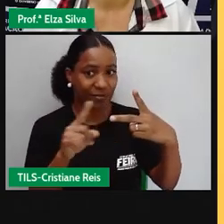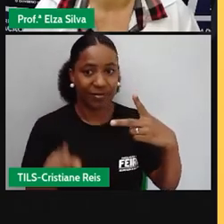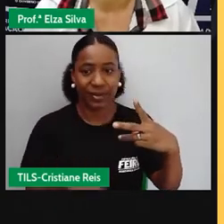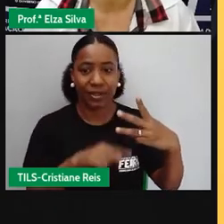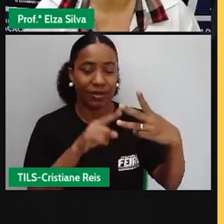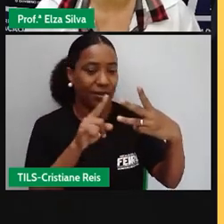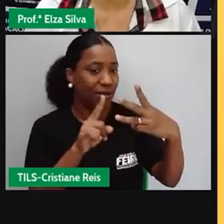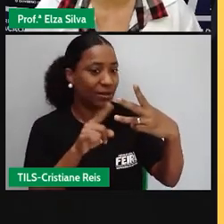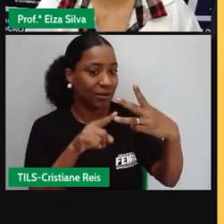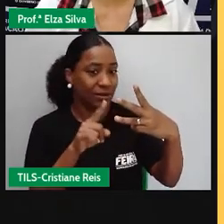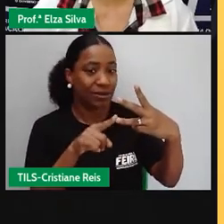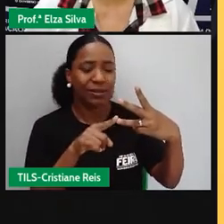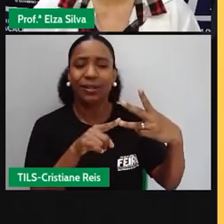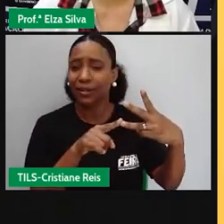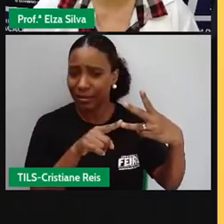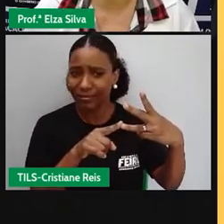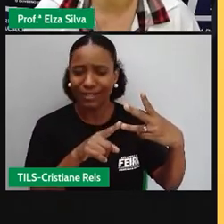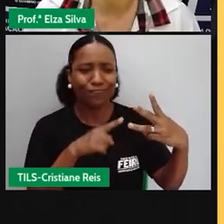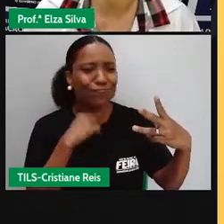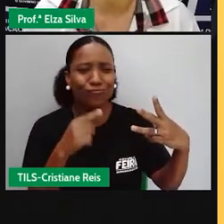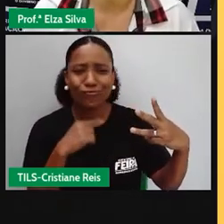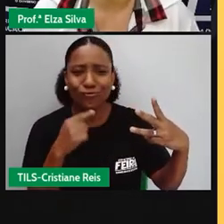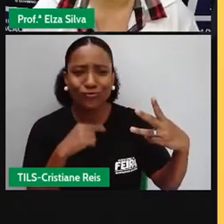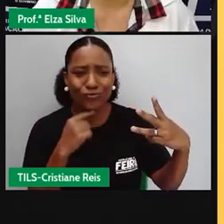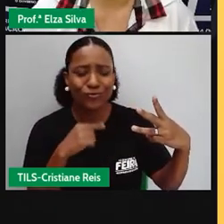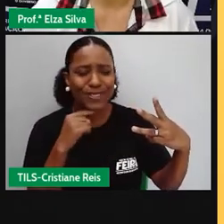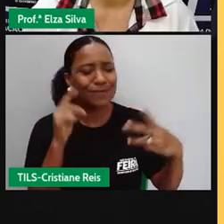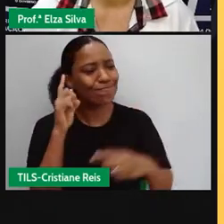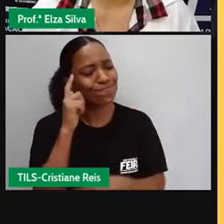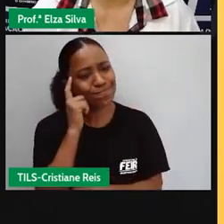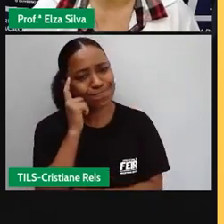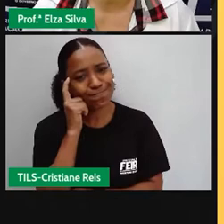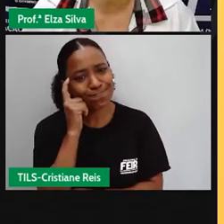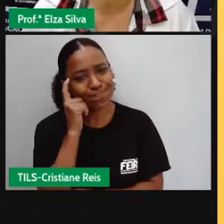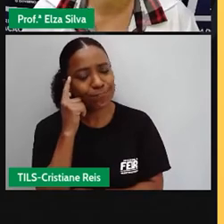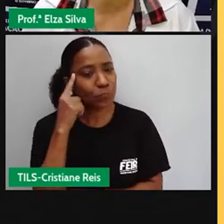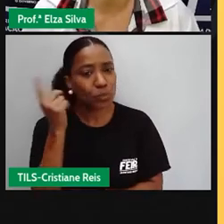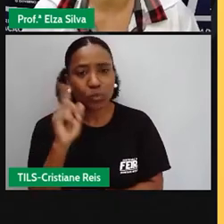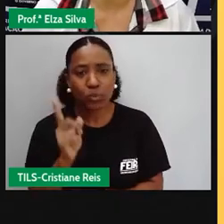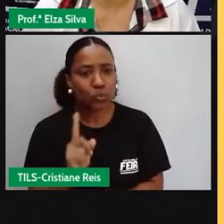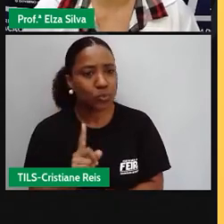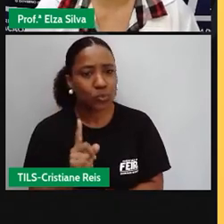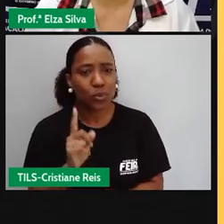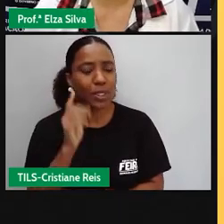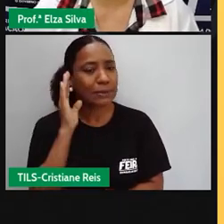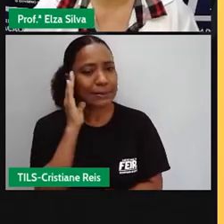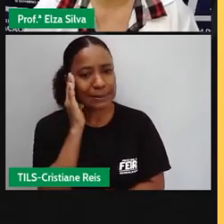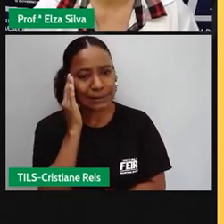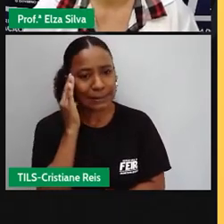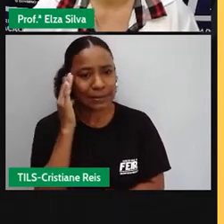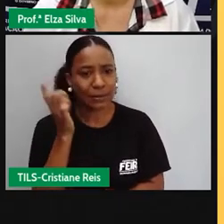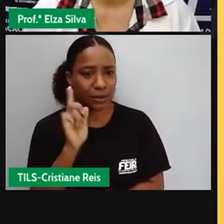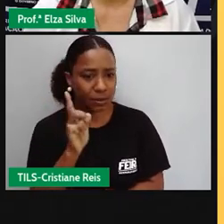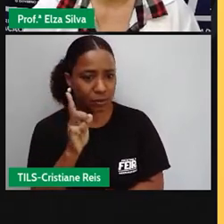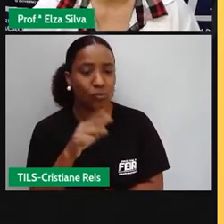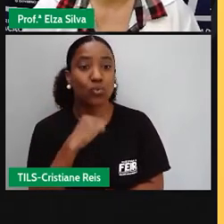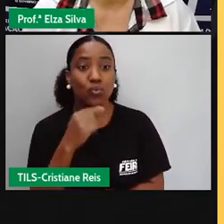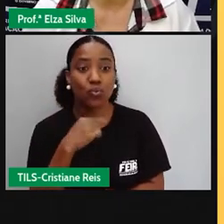e que é muito natural que você tenha dúvidas durante a aula, porque faz parte do processo de aprender,